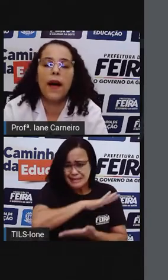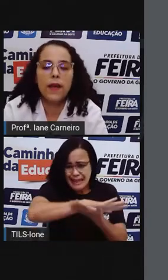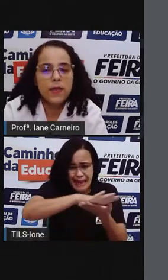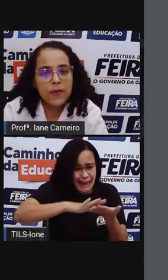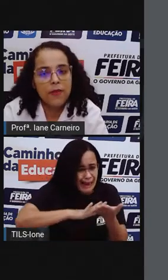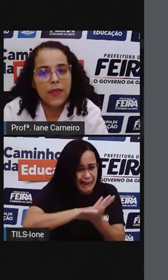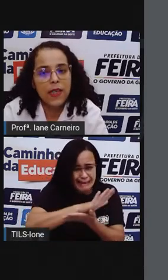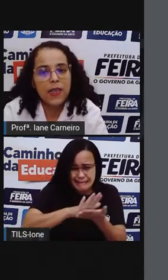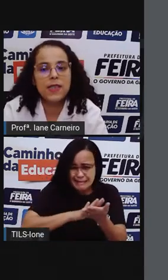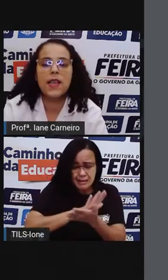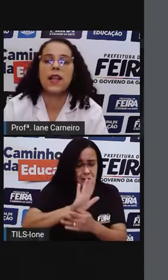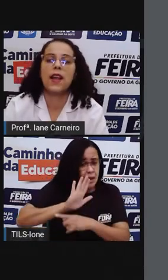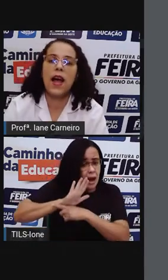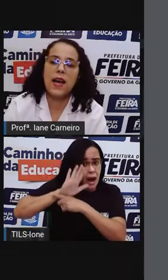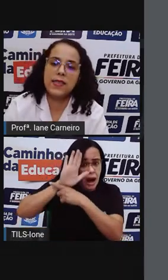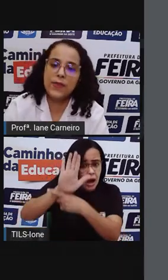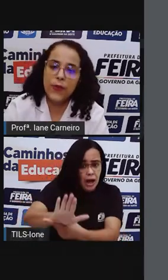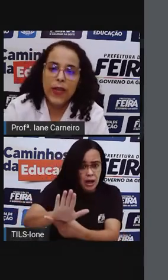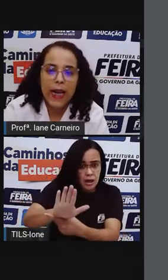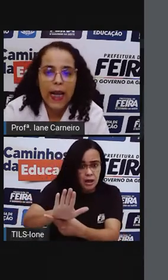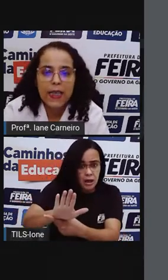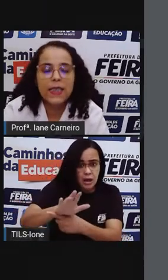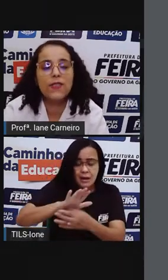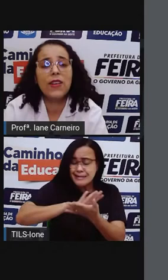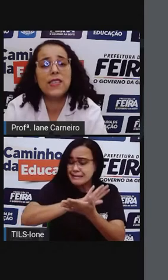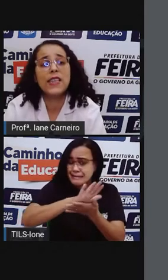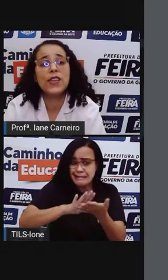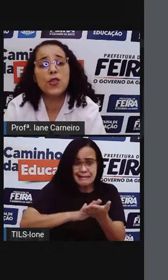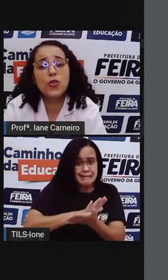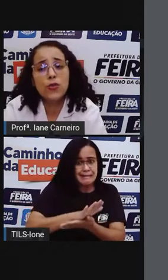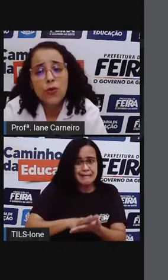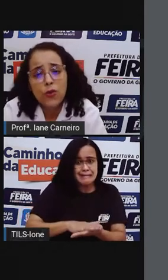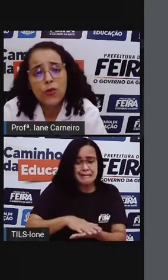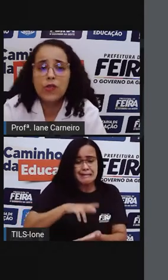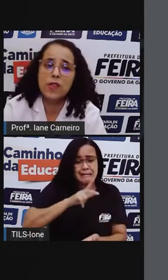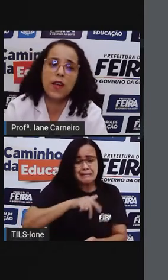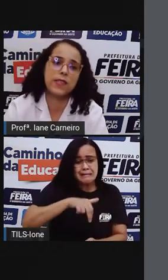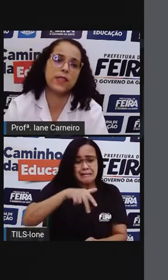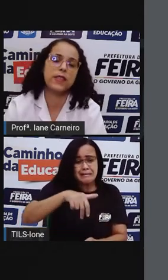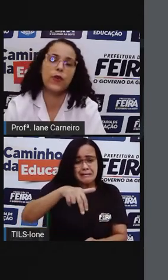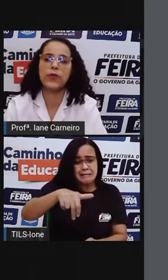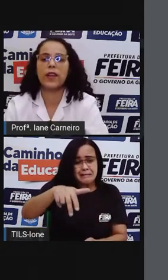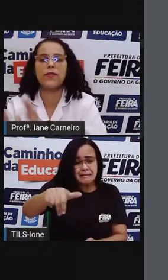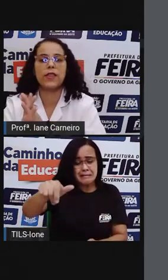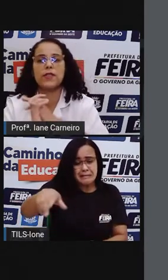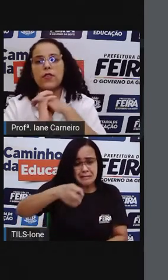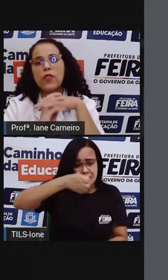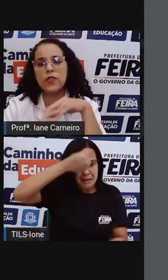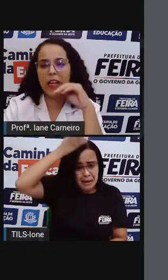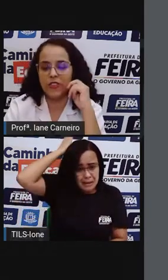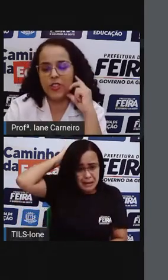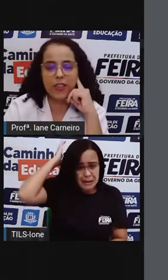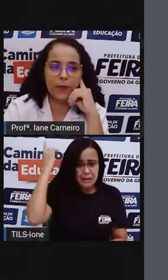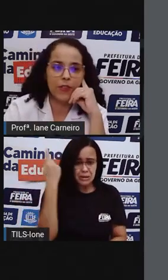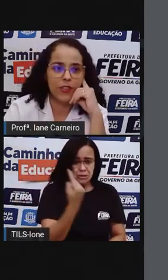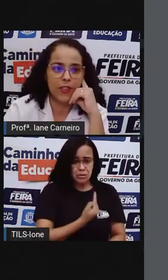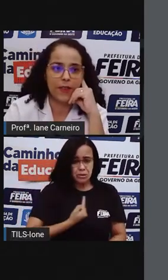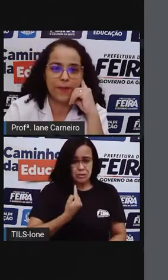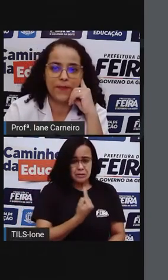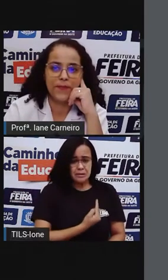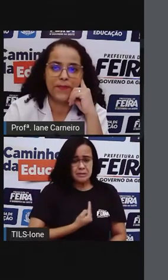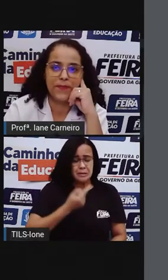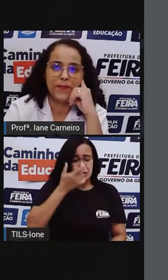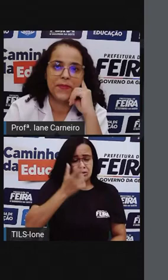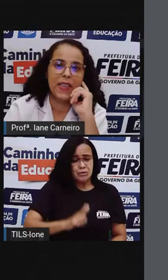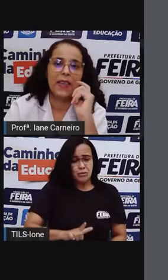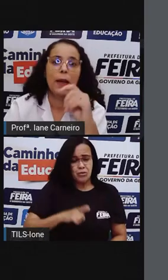Mais uma vez, lá se foi a galinha fazer tudo sozinha outra vez. Ô, tadinha da bichinha!